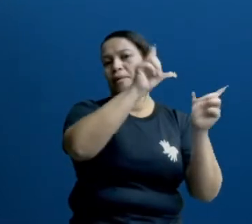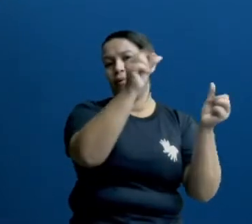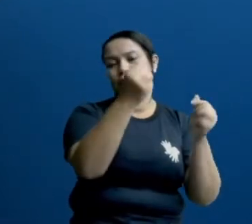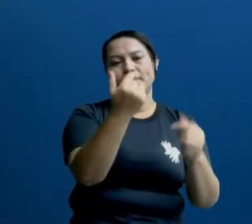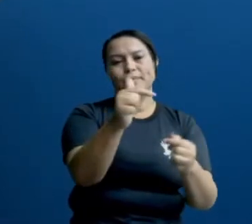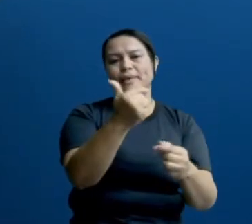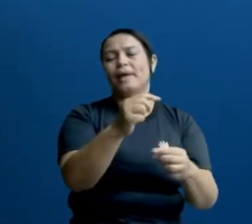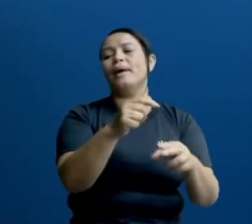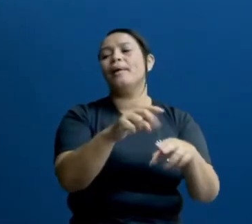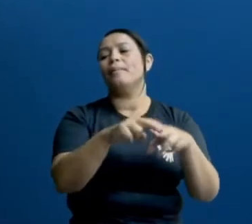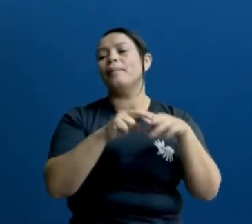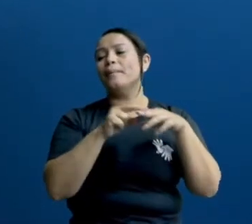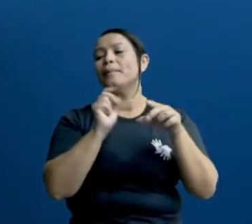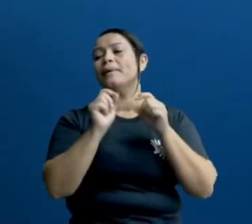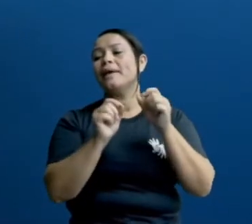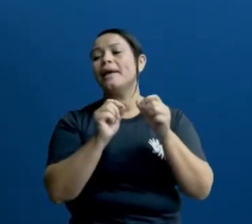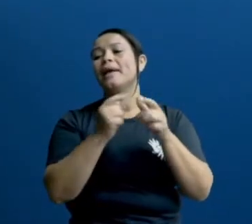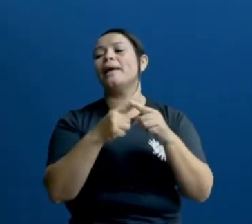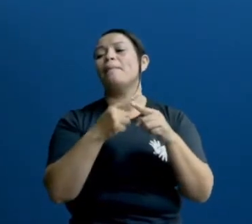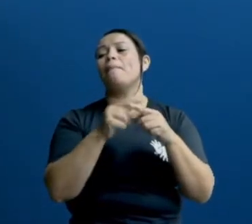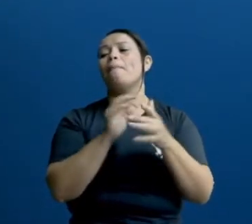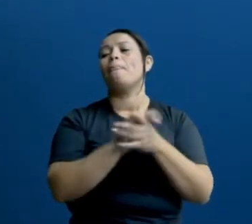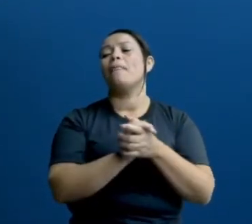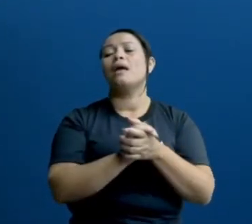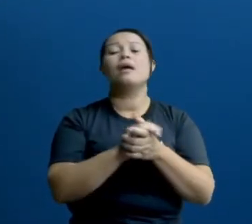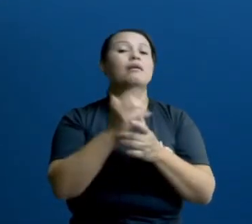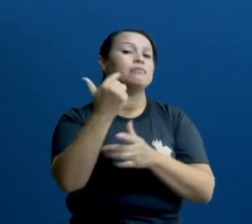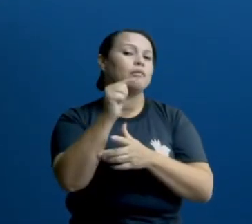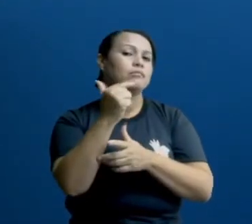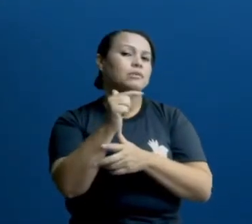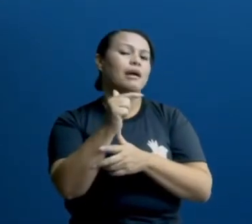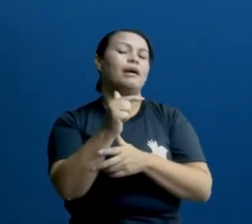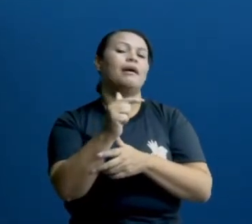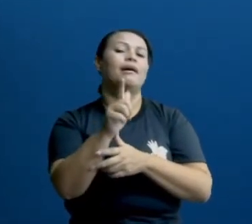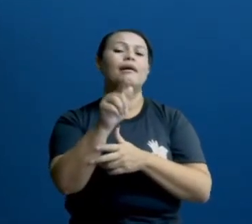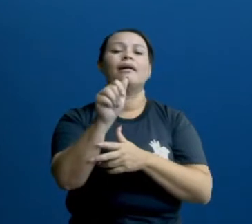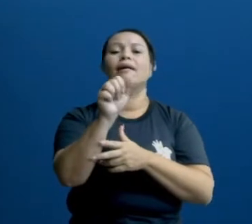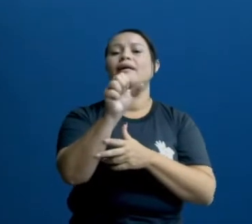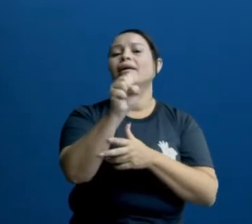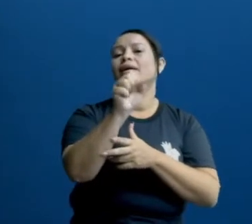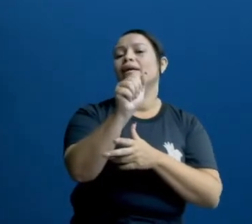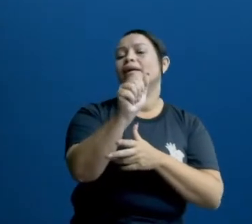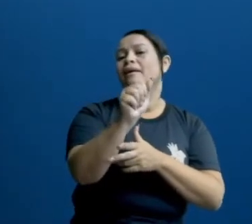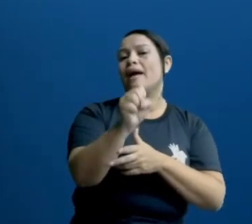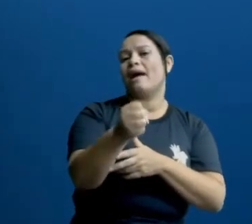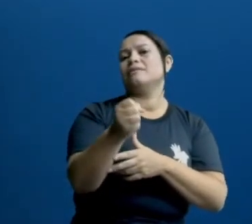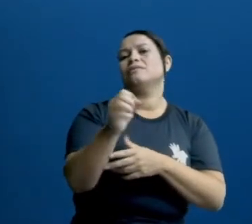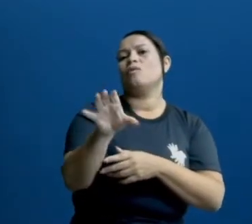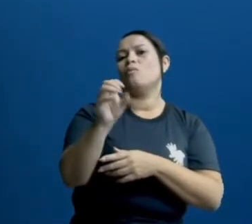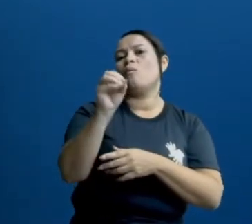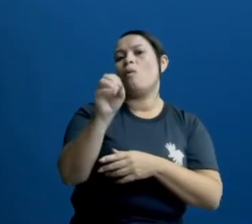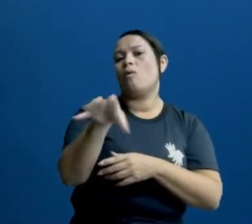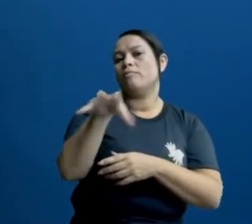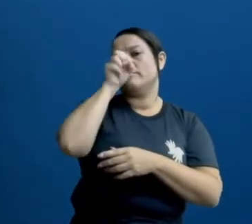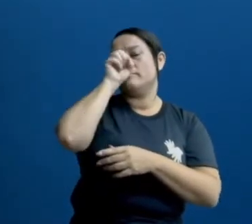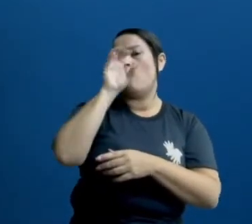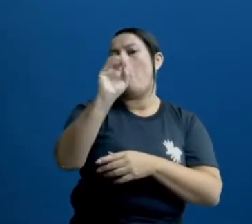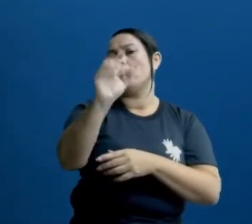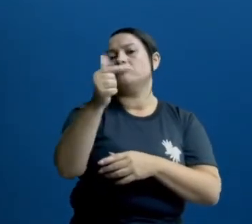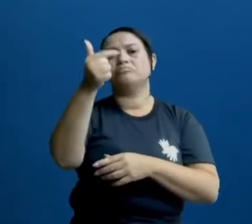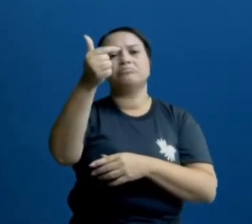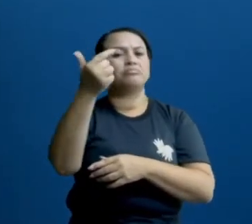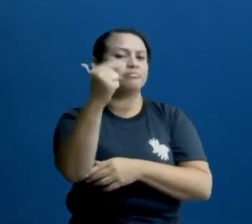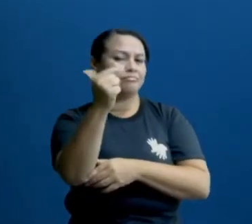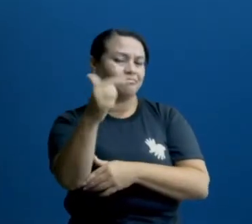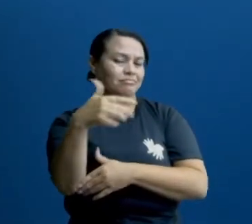certo? Justamente por ela não possuir gases como nitrogênio e oxigênio. Porém, vocês já